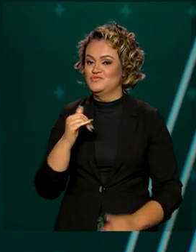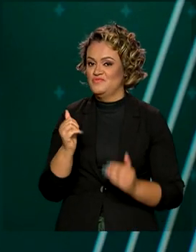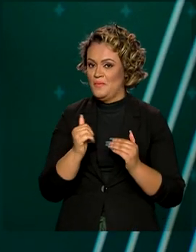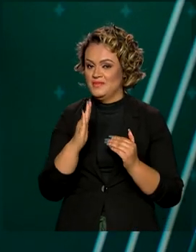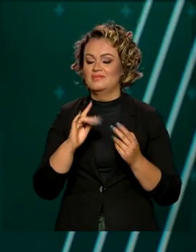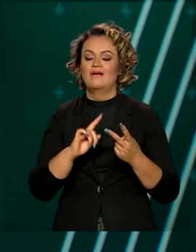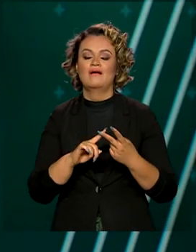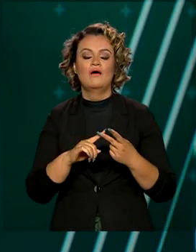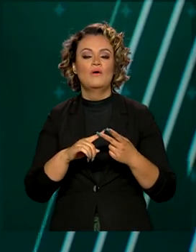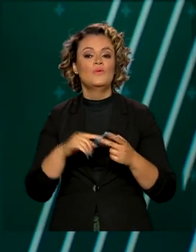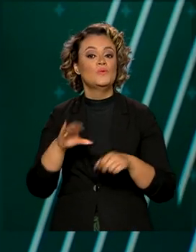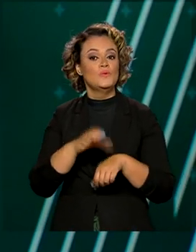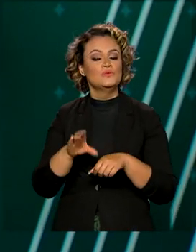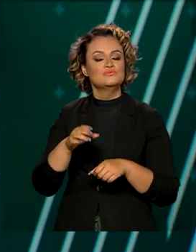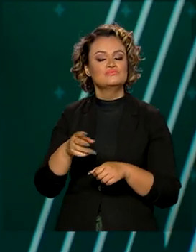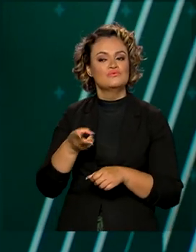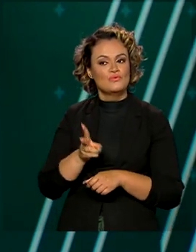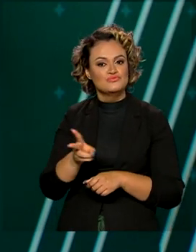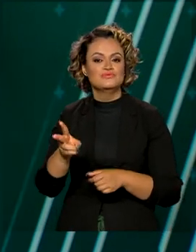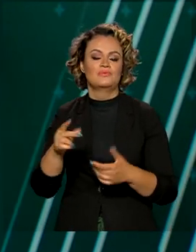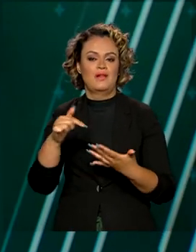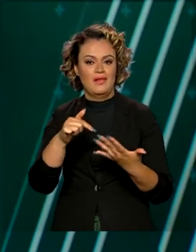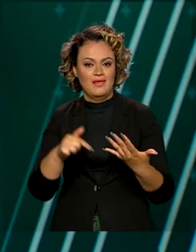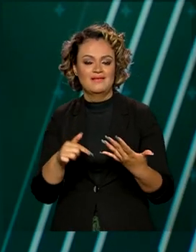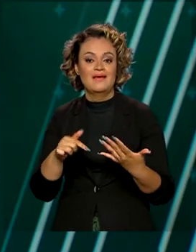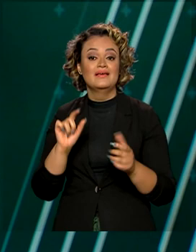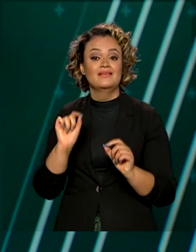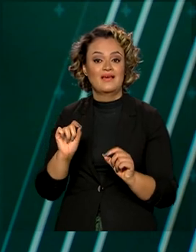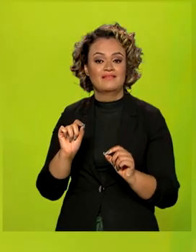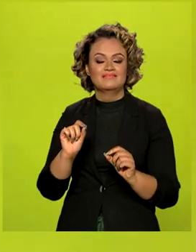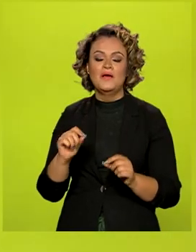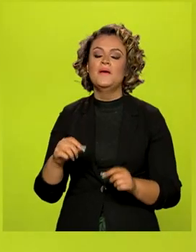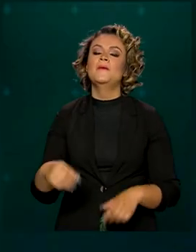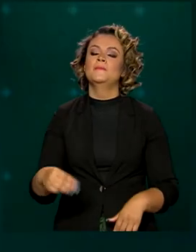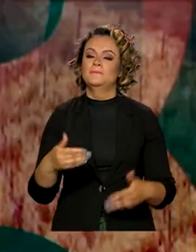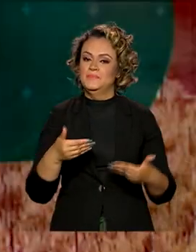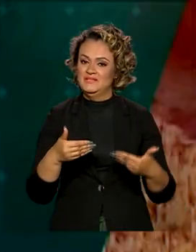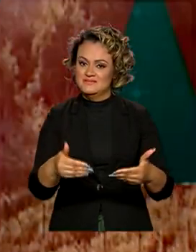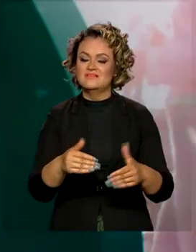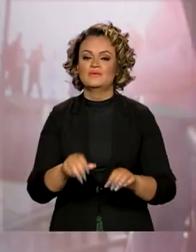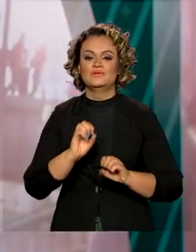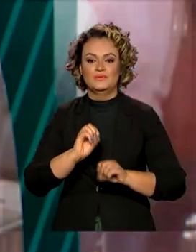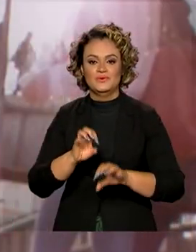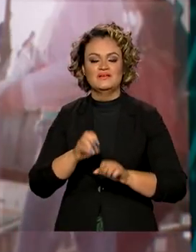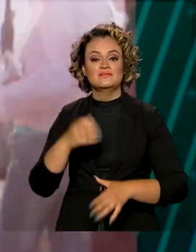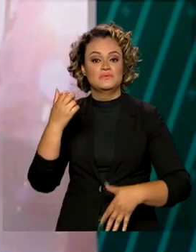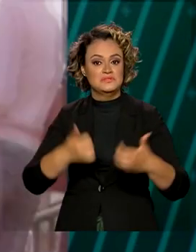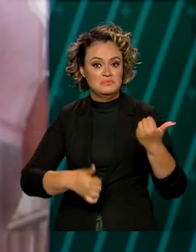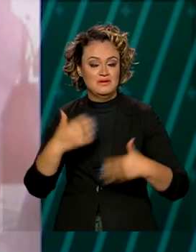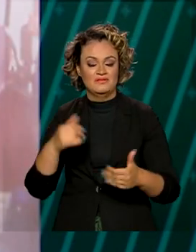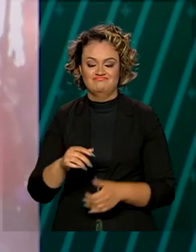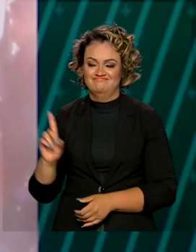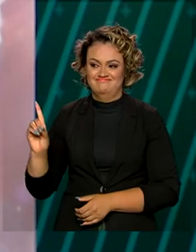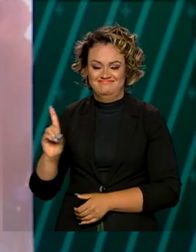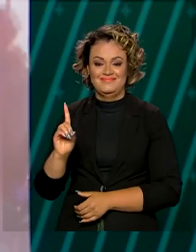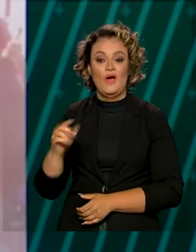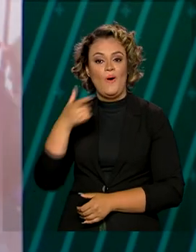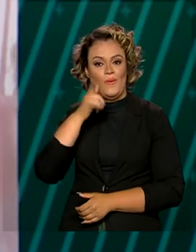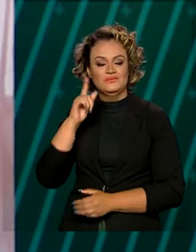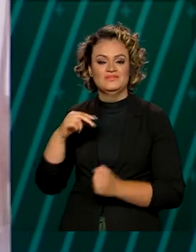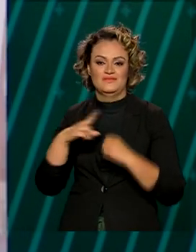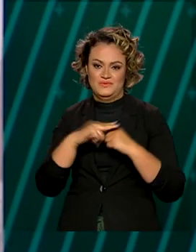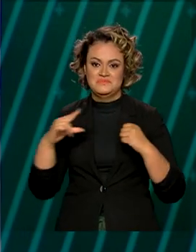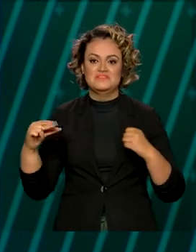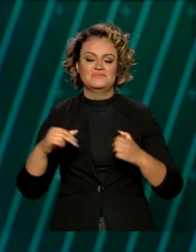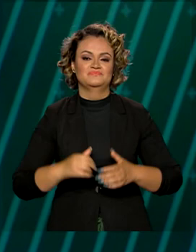cursos de formação continuada. Essas e outras ações foram apresentadas pelo ministro da Educação durante o programa de